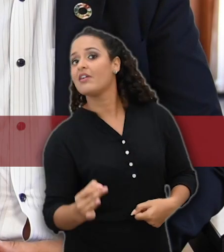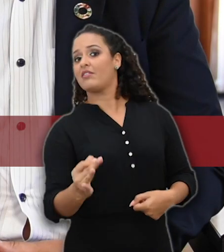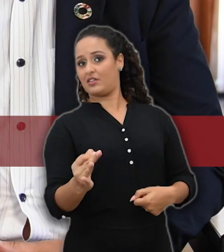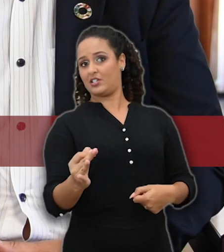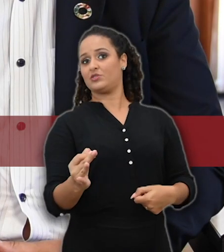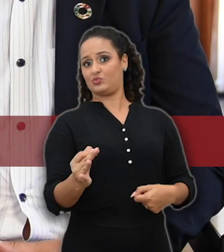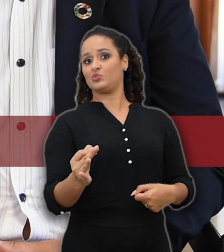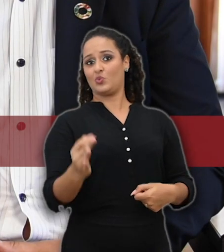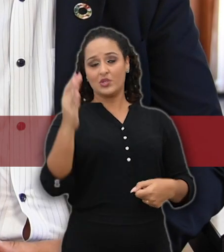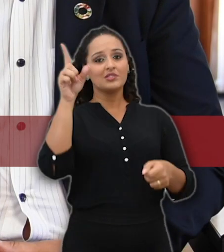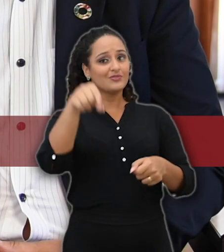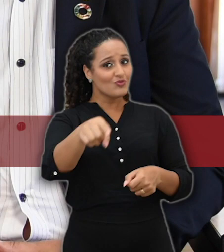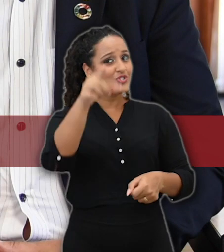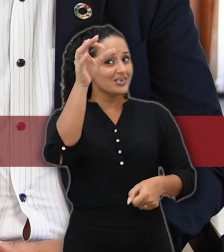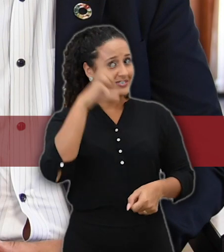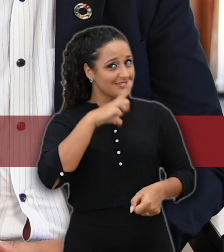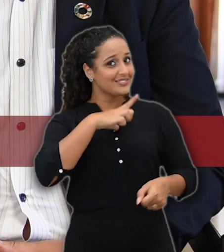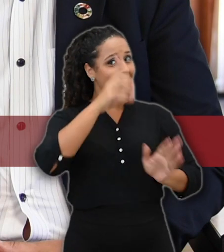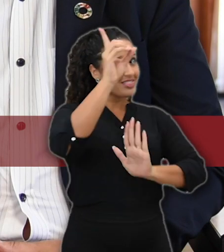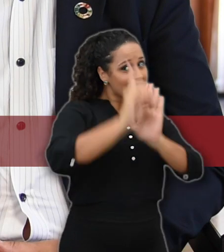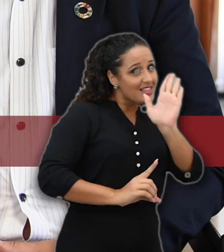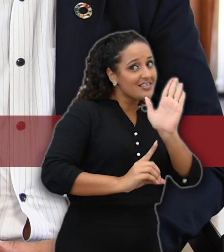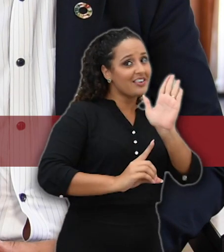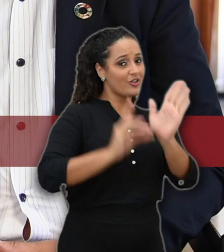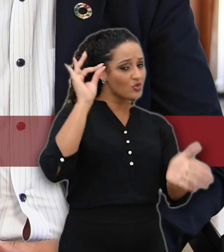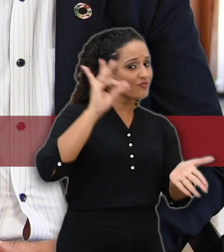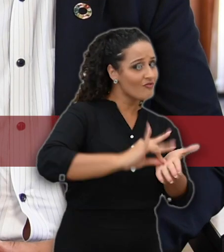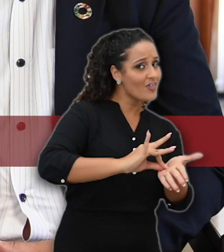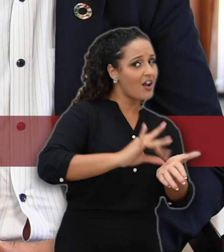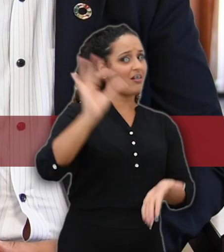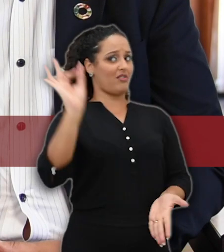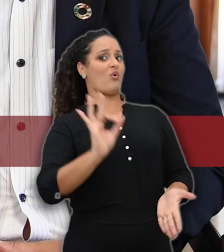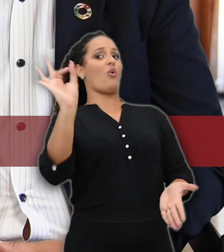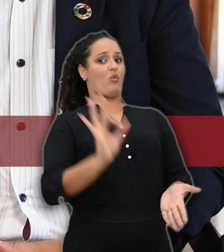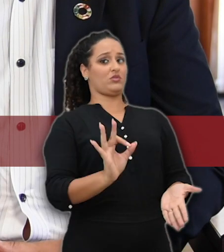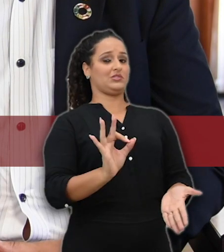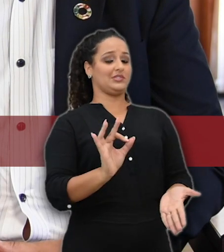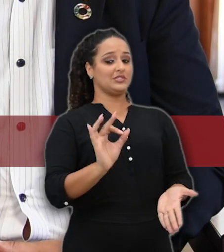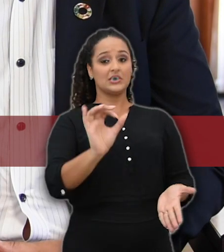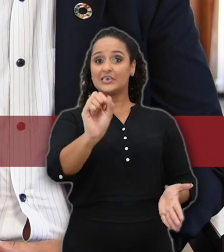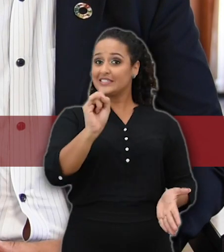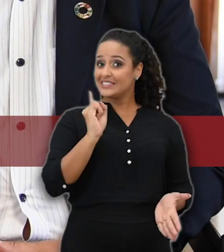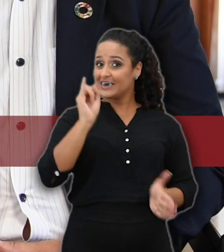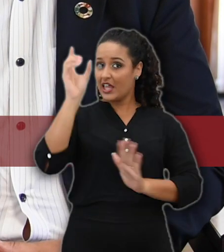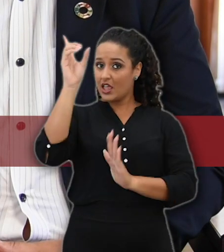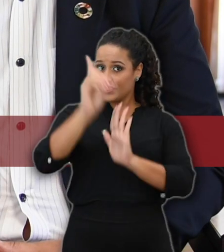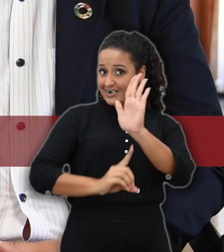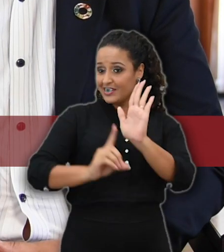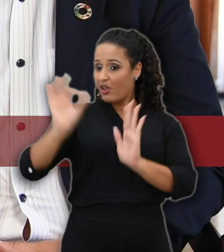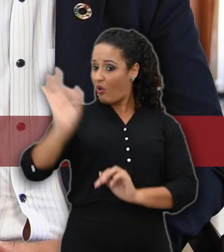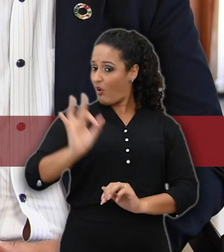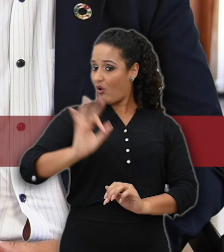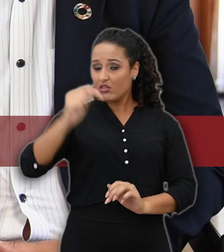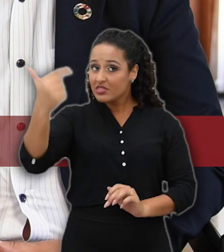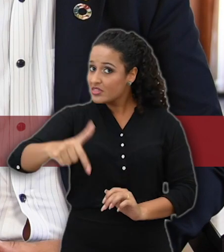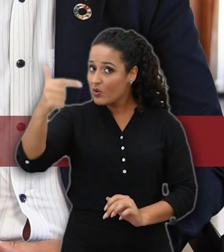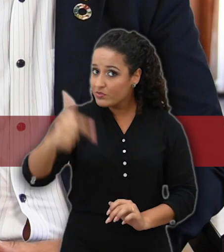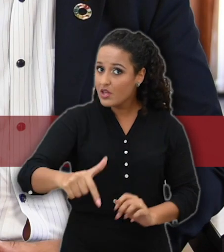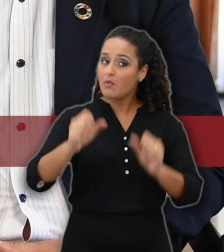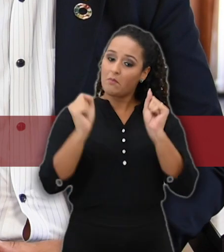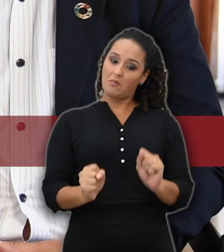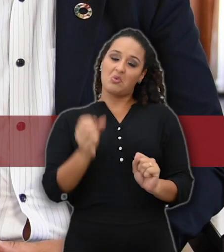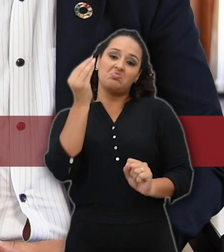fazer a inscrição com segurança é ter certeza que você tem direito àquela cota. Caso você não se enquadre nos